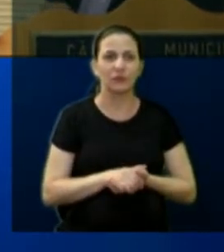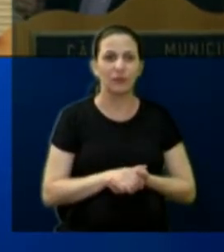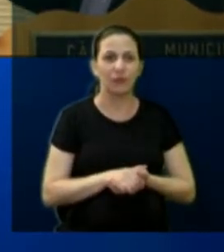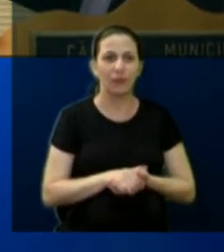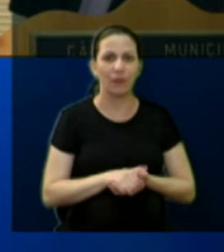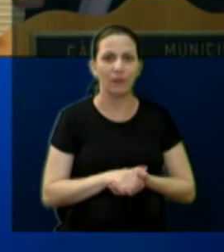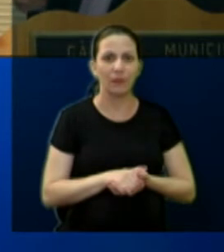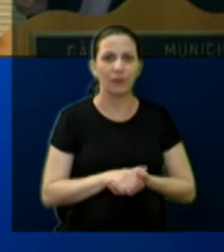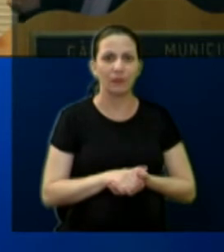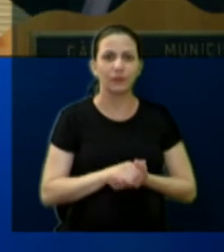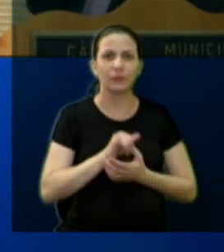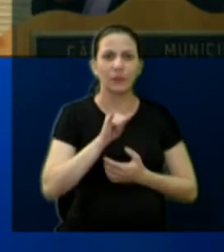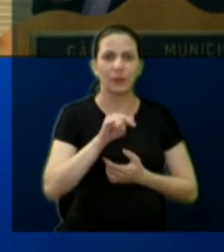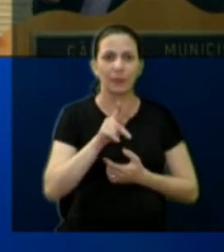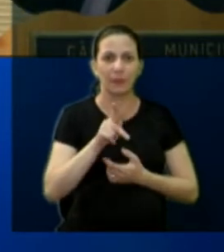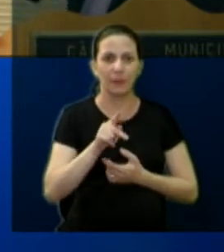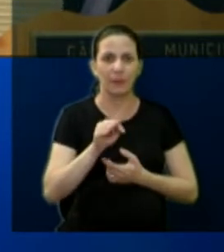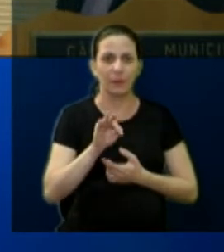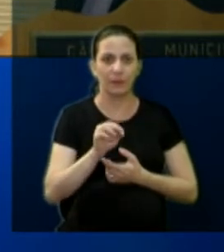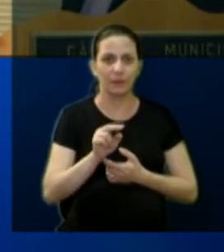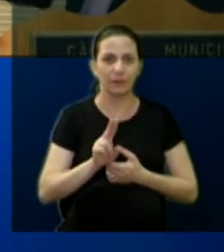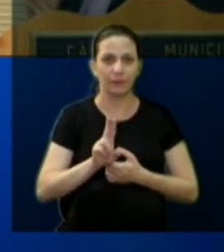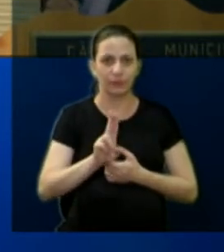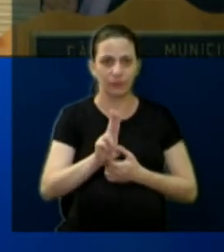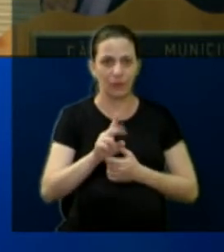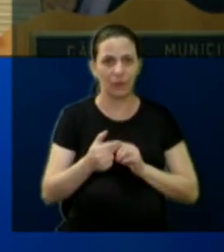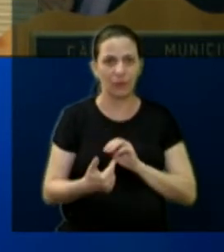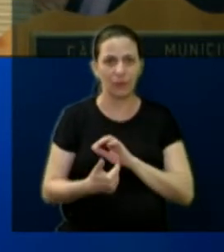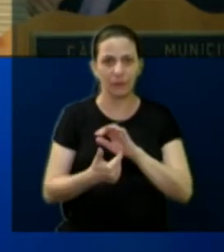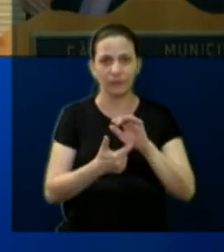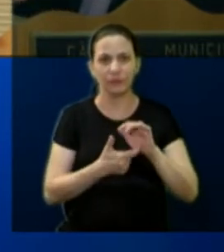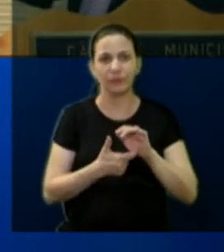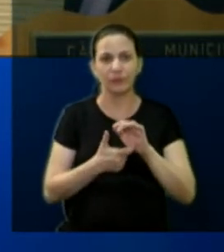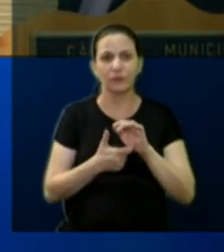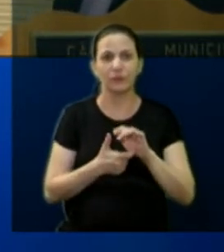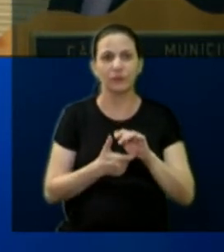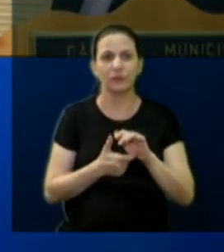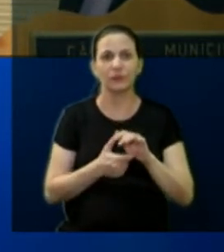Esse aí de IPTU, aqui lá era o valor venal, esse aí IPTU,